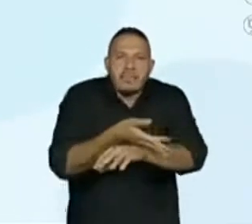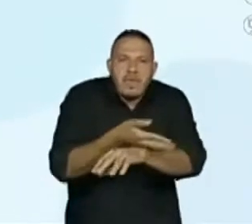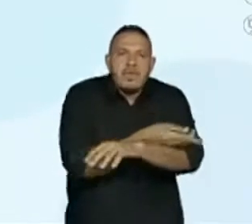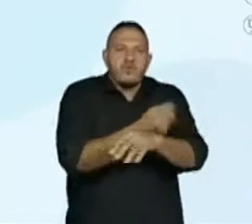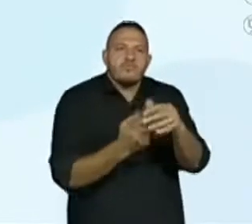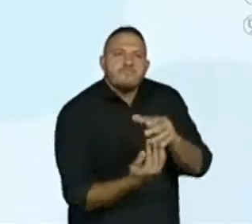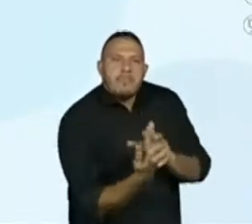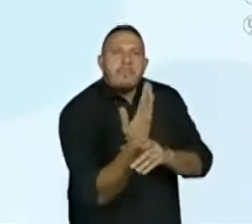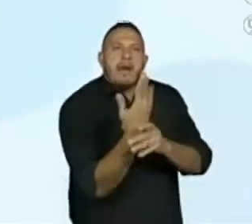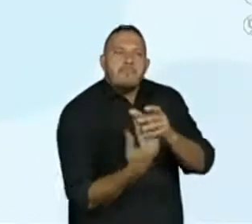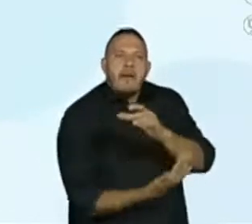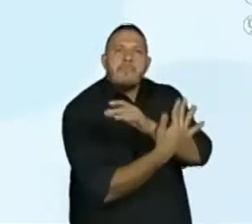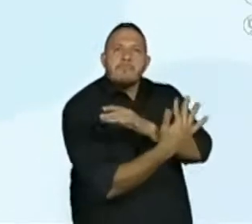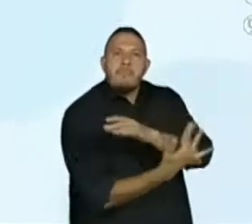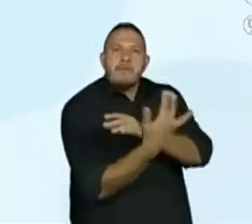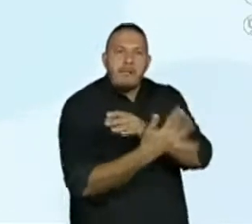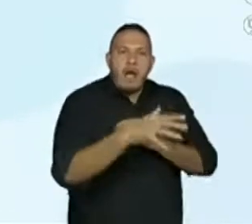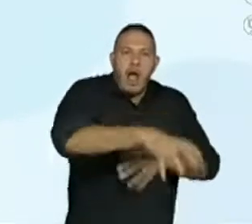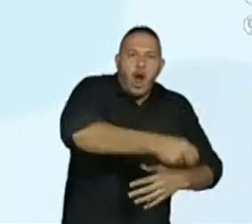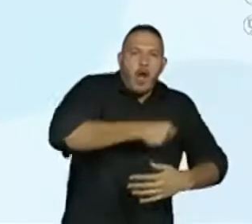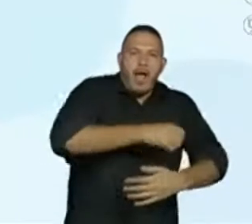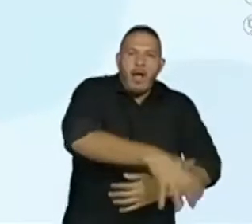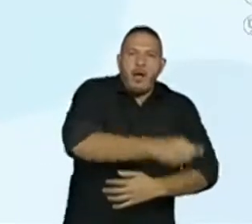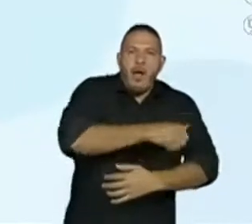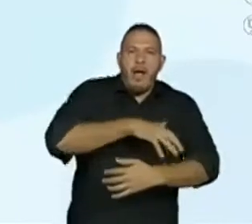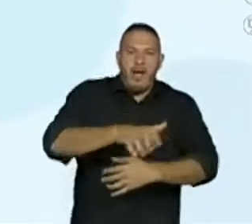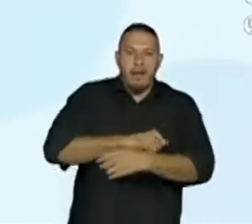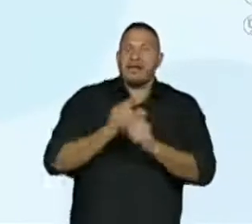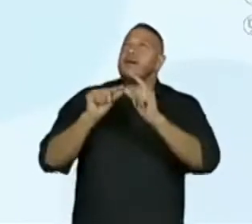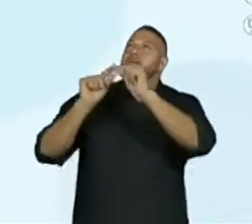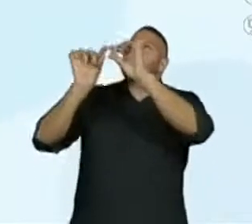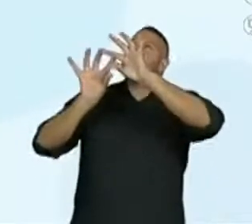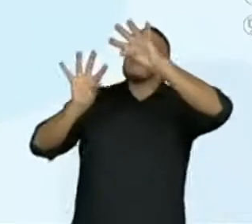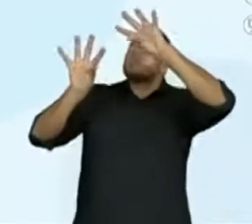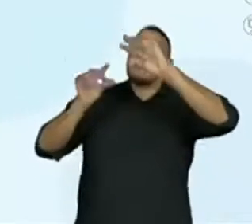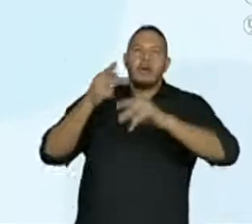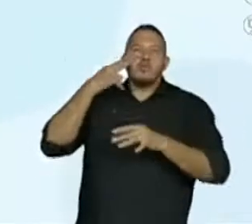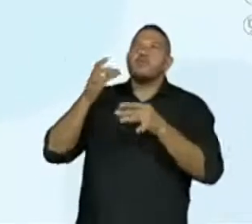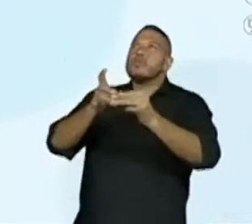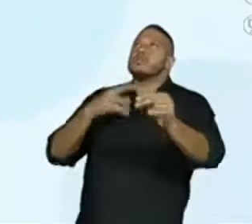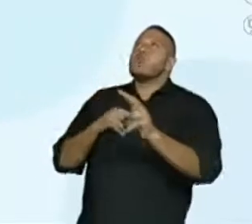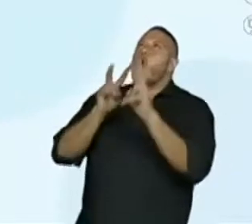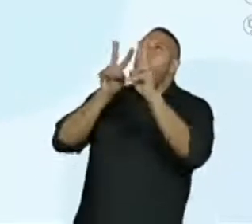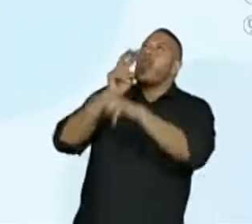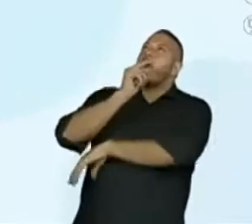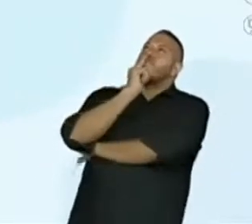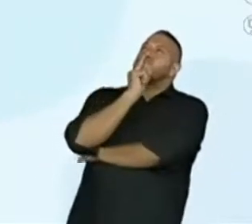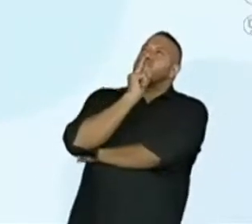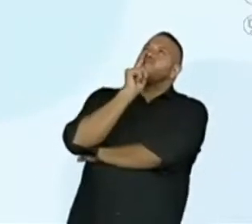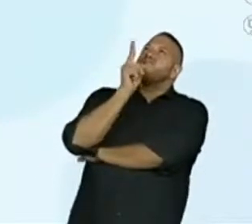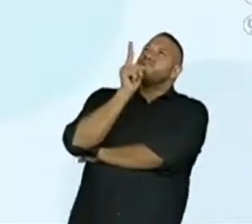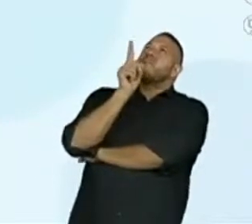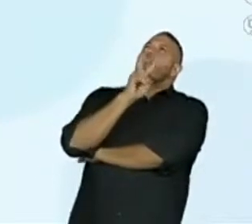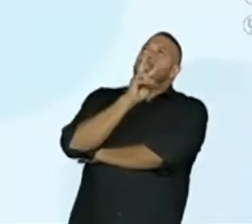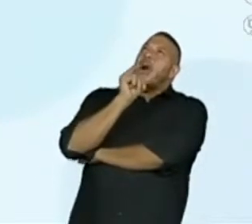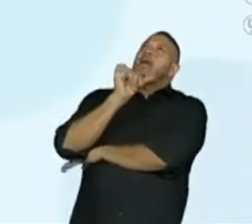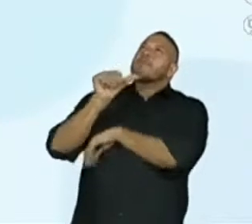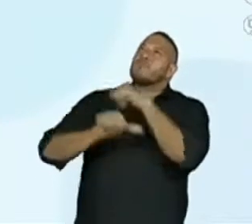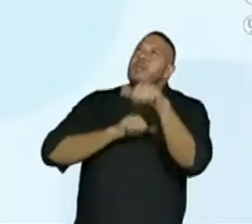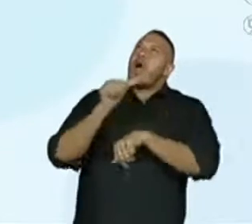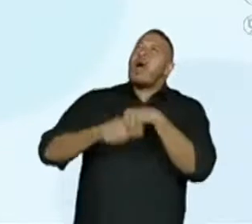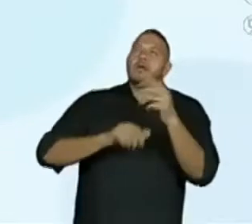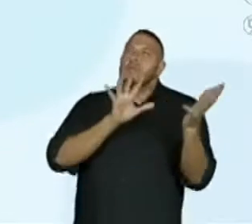Cada imagem formada no céu permitia aos índios identificar que uma nova estação do ano